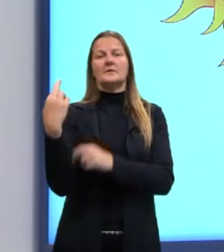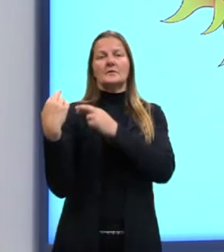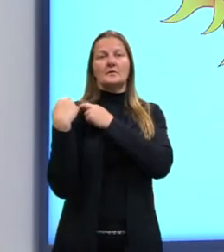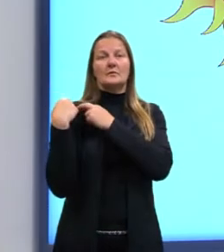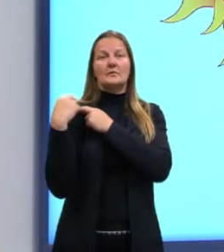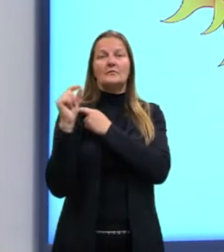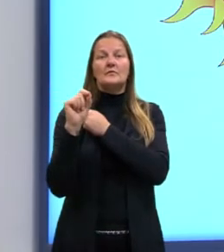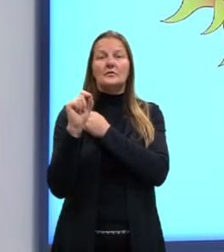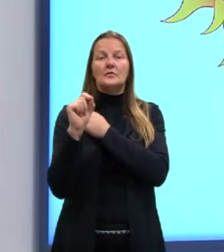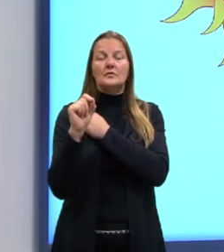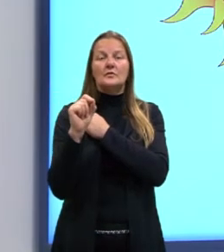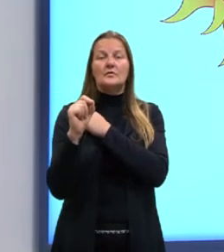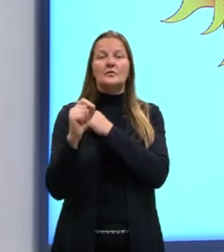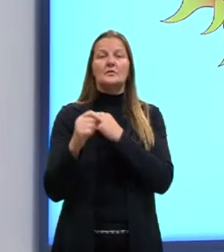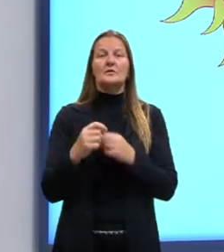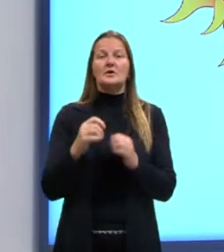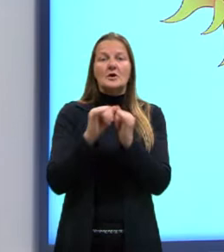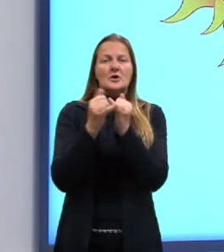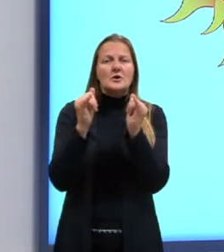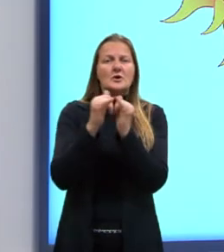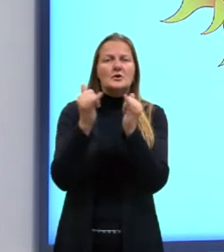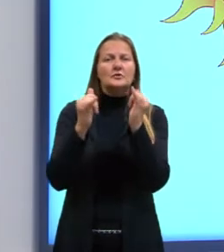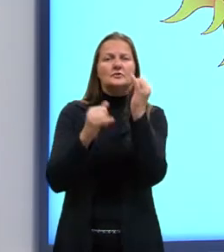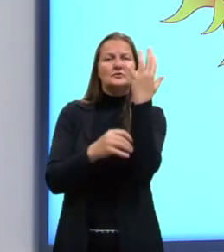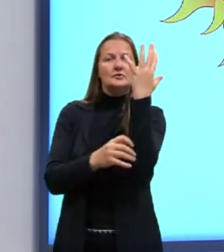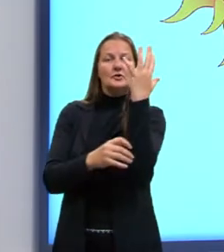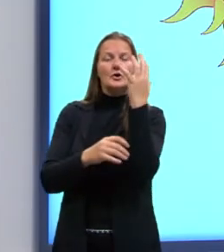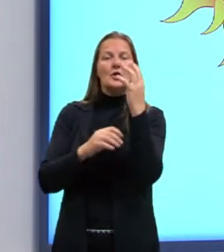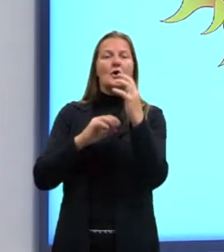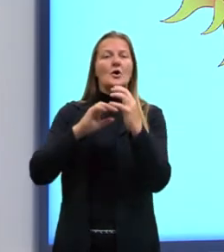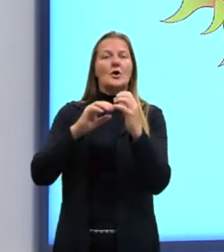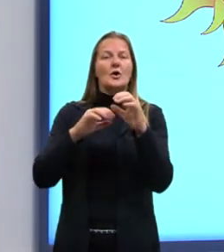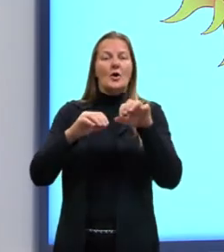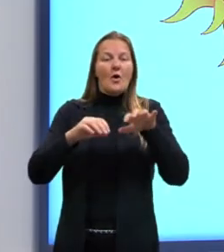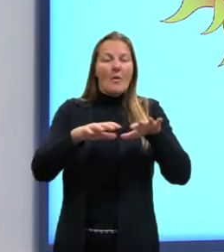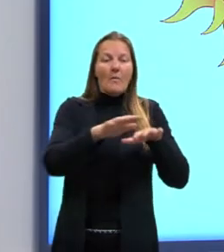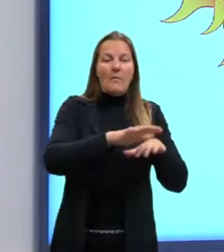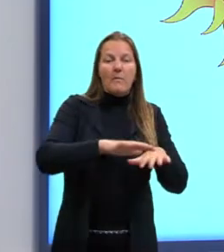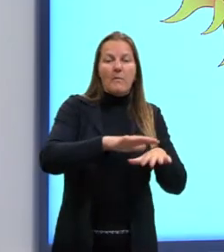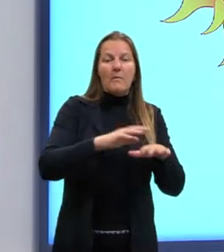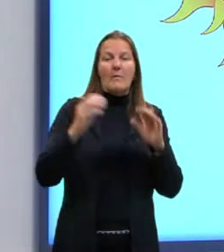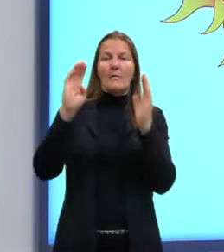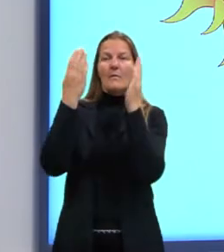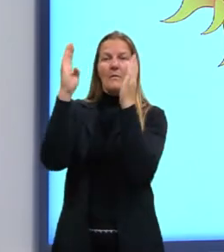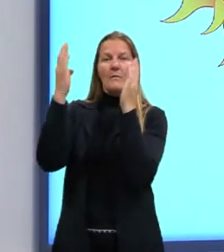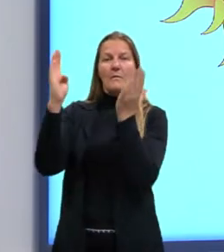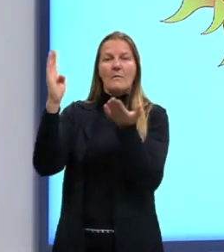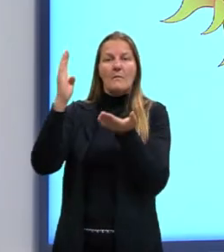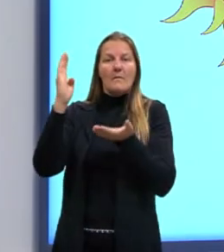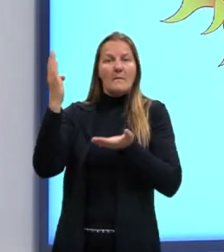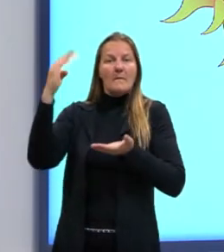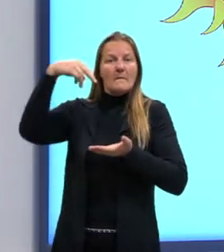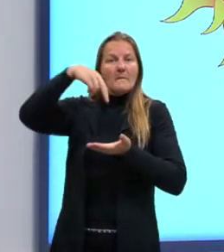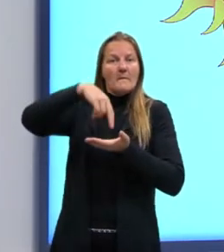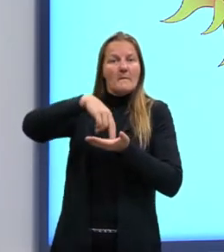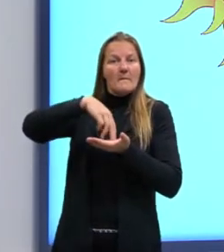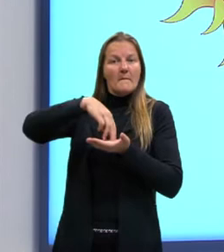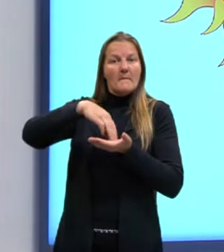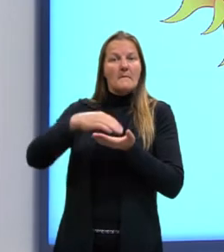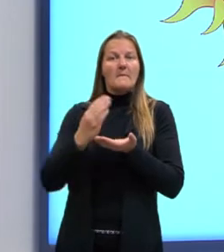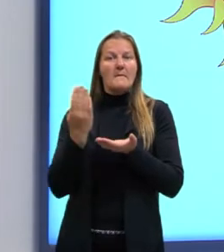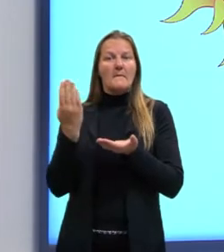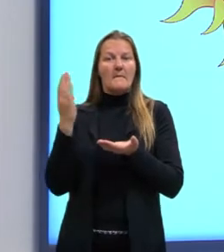pela entrada de energia na biosfera, no nosso planeta. E é realizada